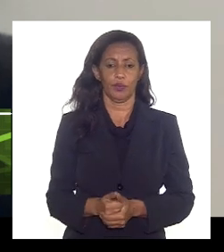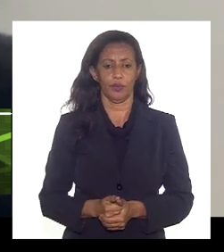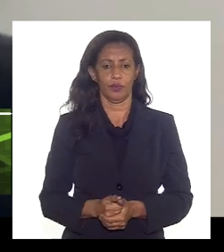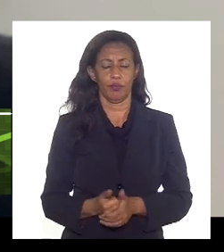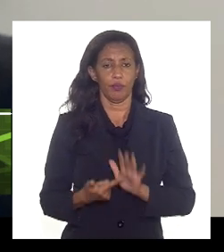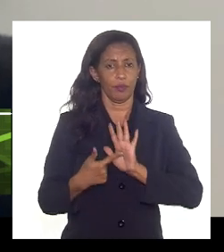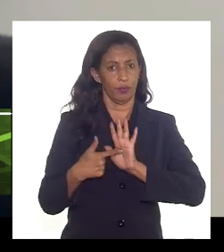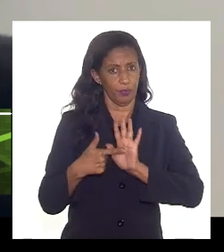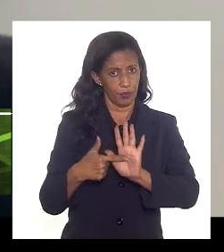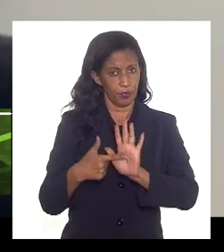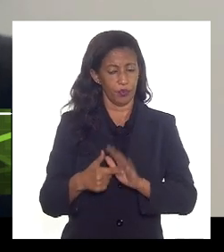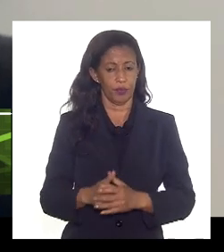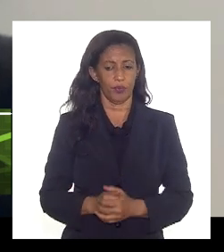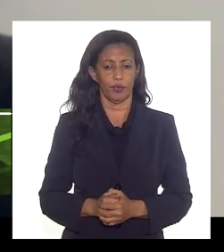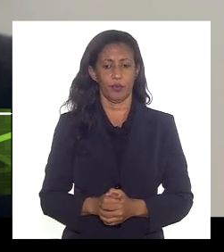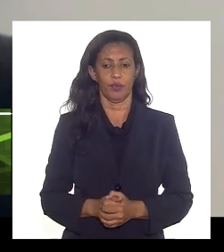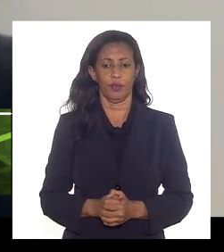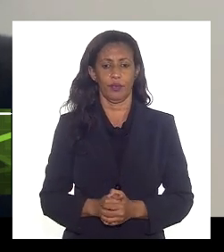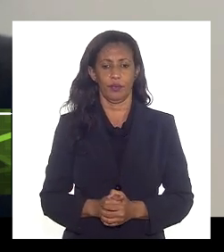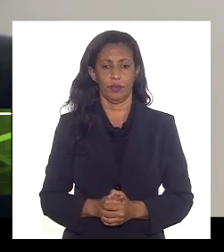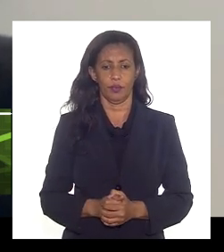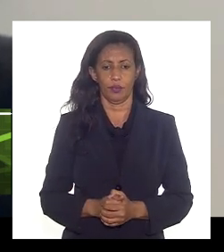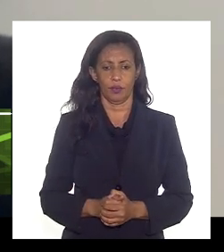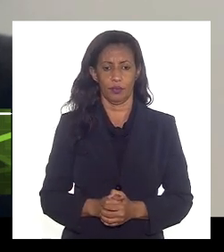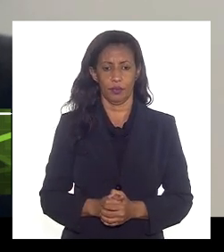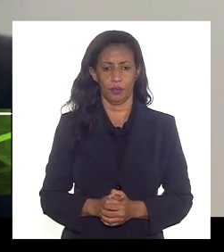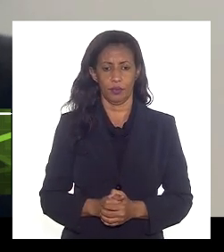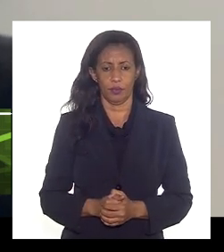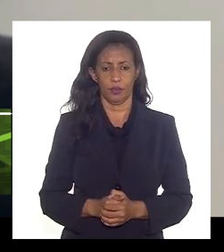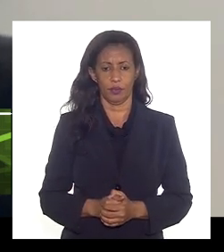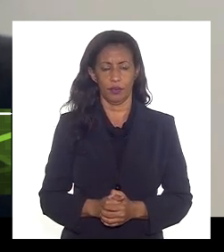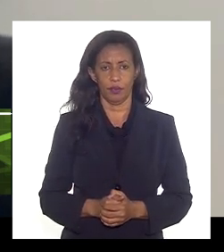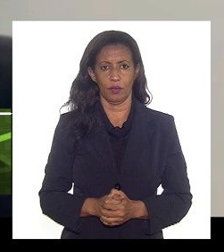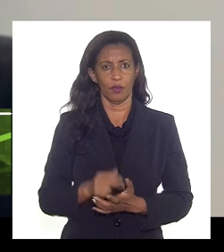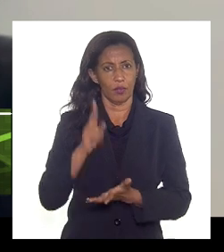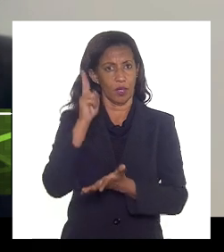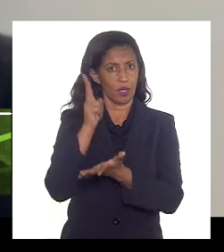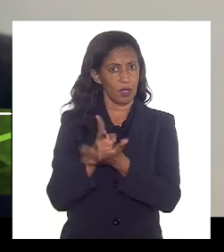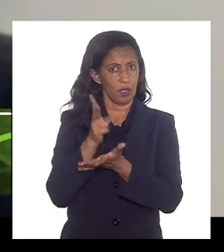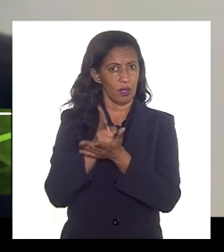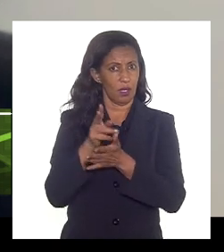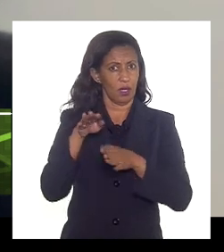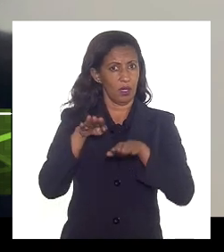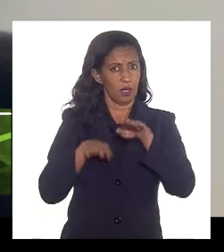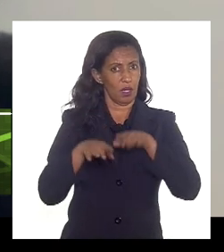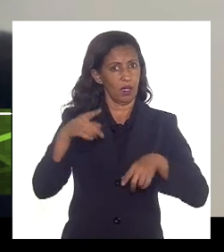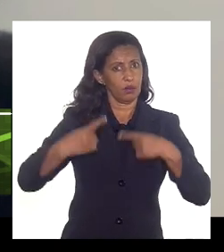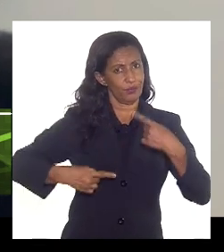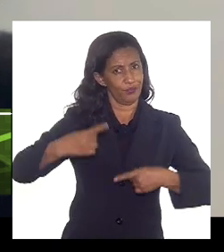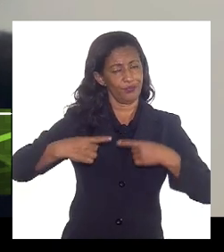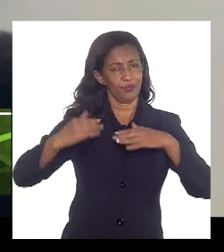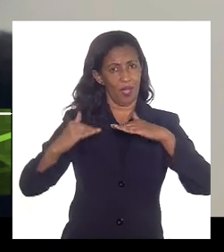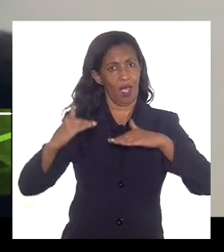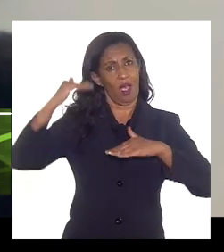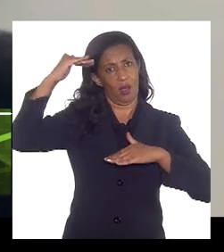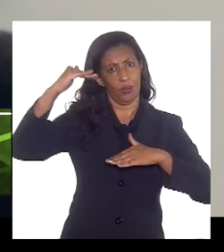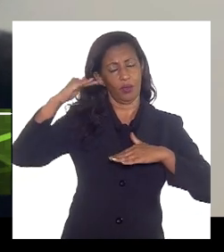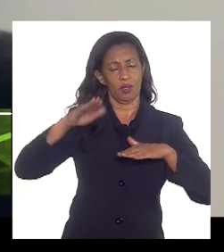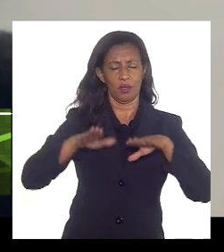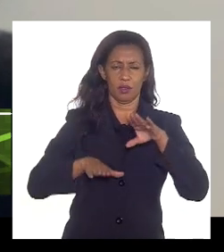mostrar que tem se mantido no nível de competitividade alta apesar das variações